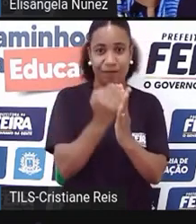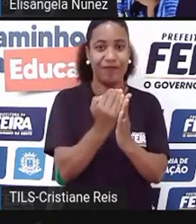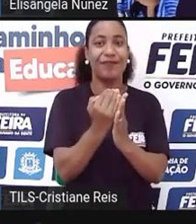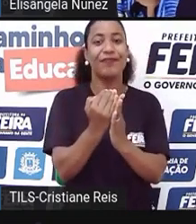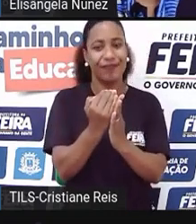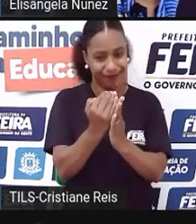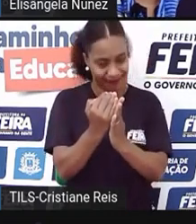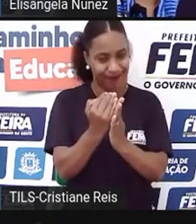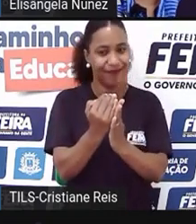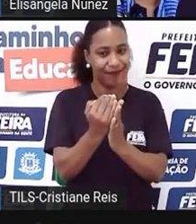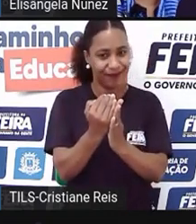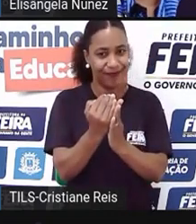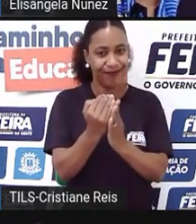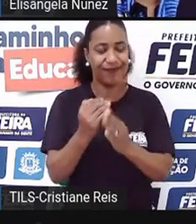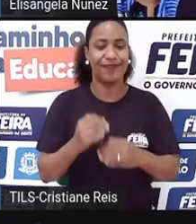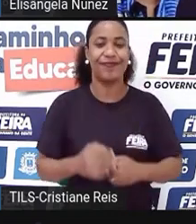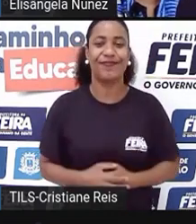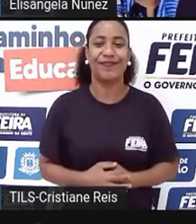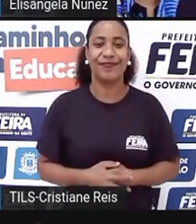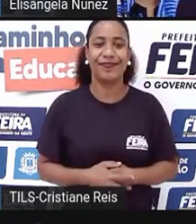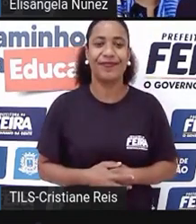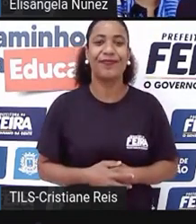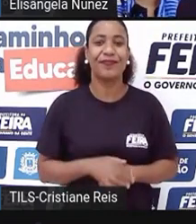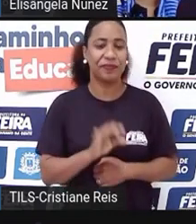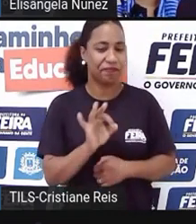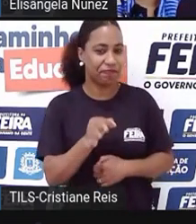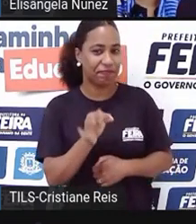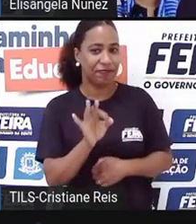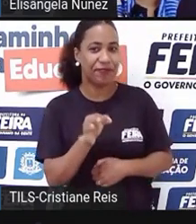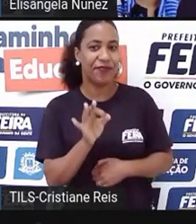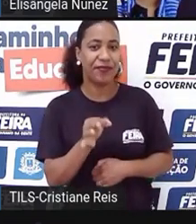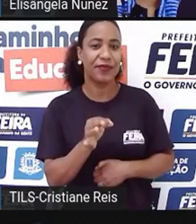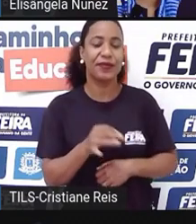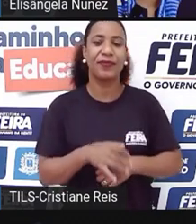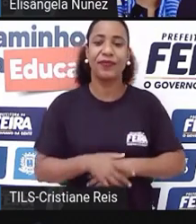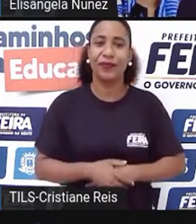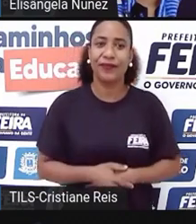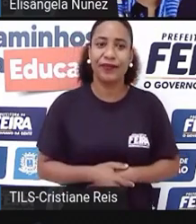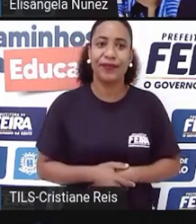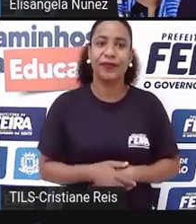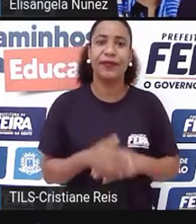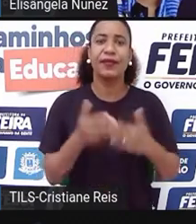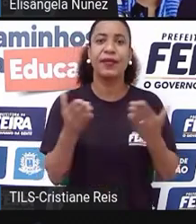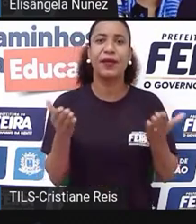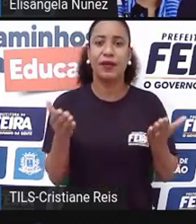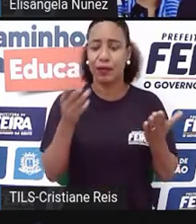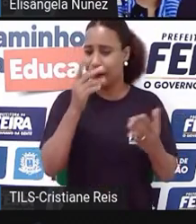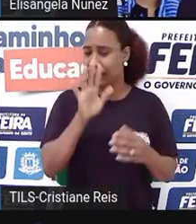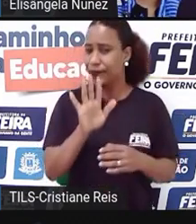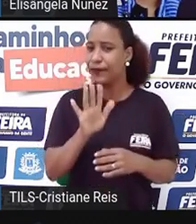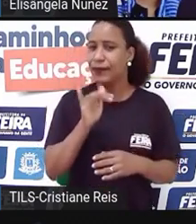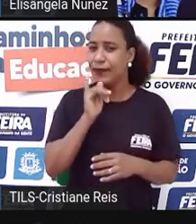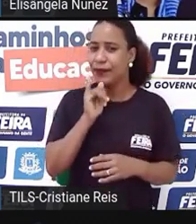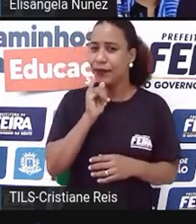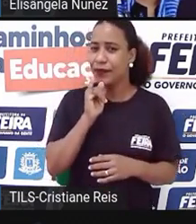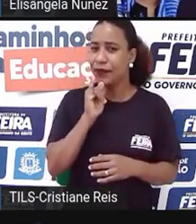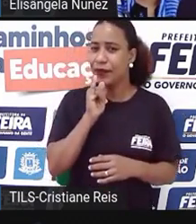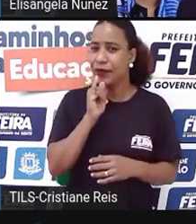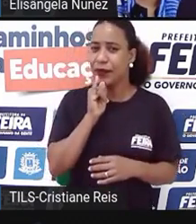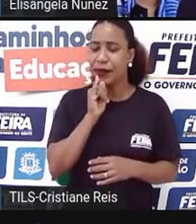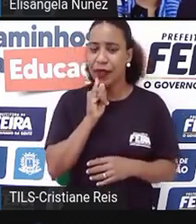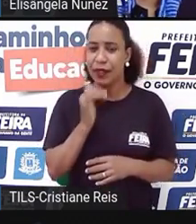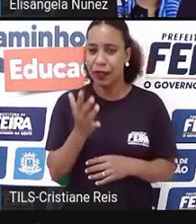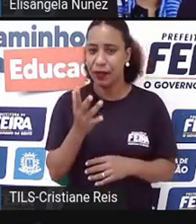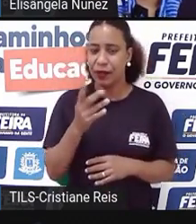comportamento. Sim, sim. Elisângela, e como é que uma pessoa, por exemplo, a gente